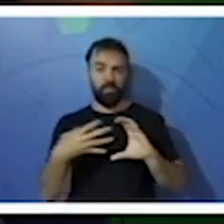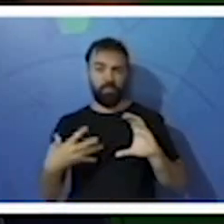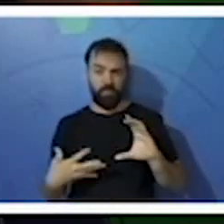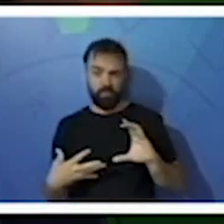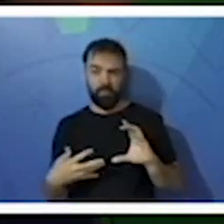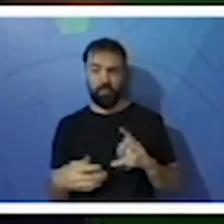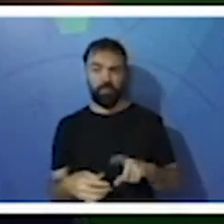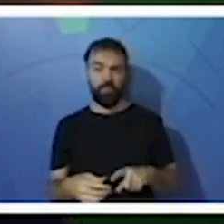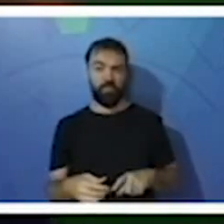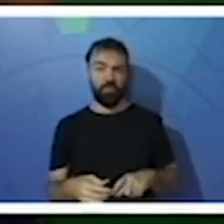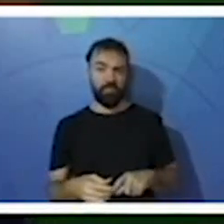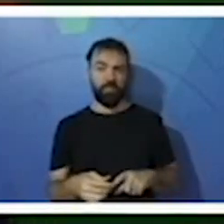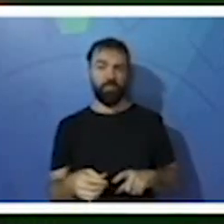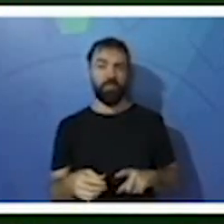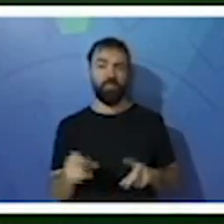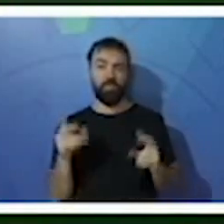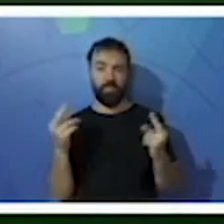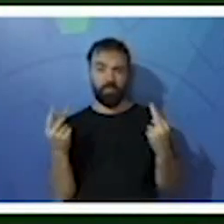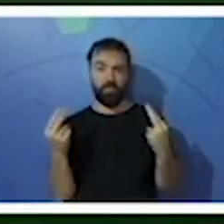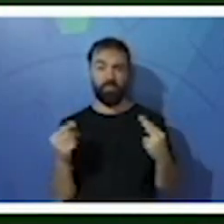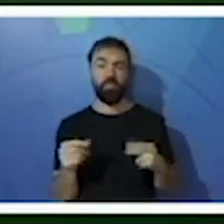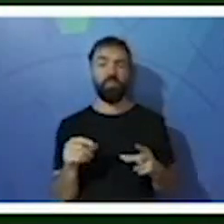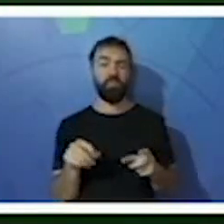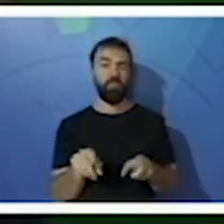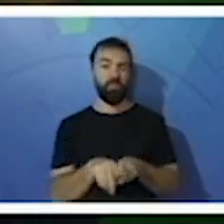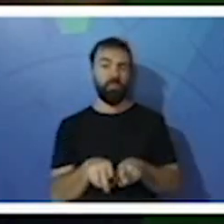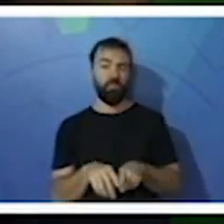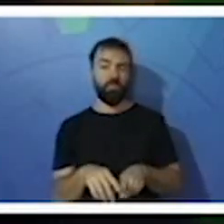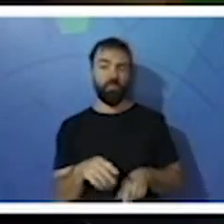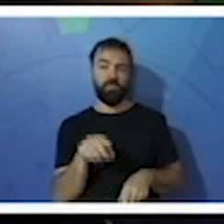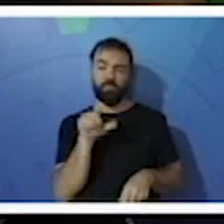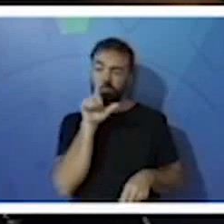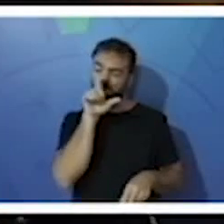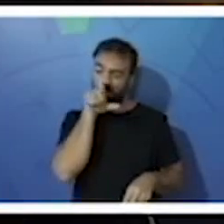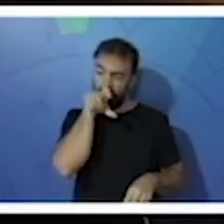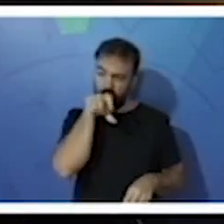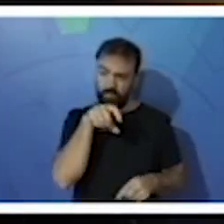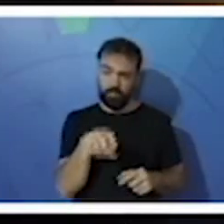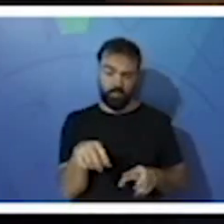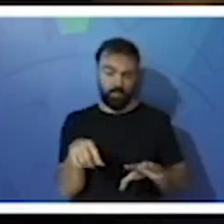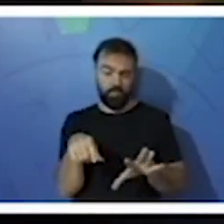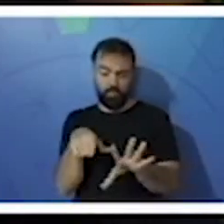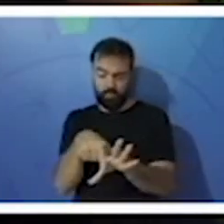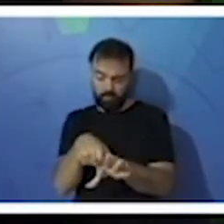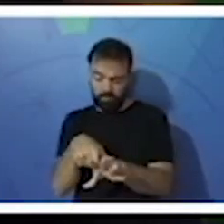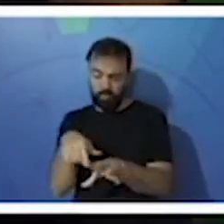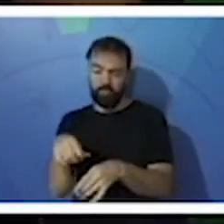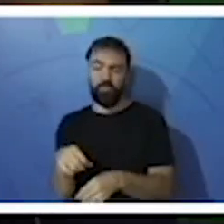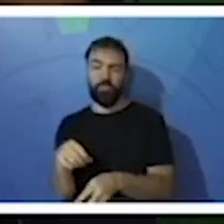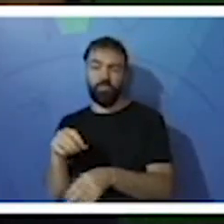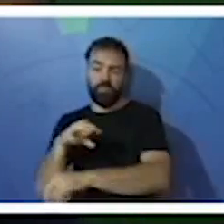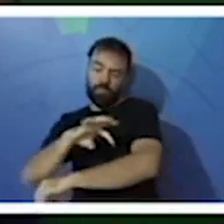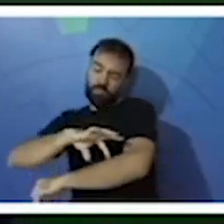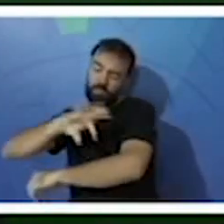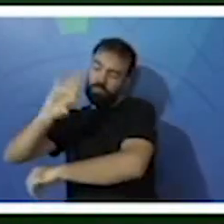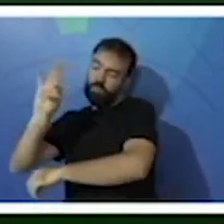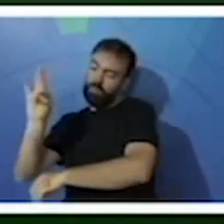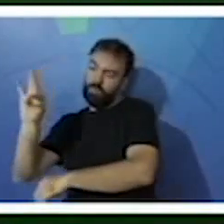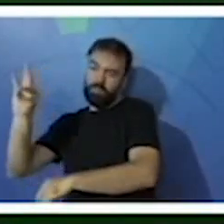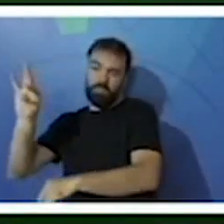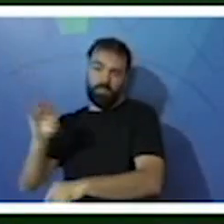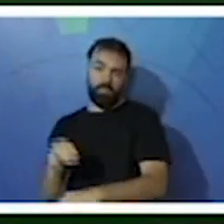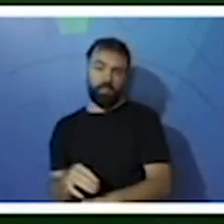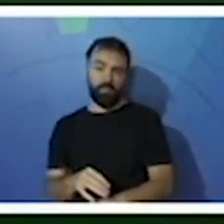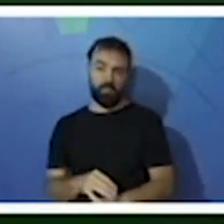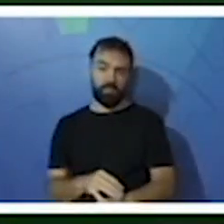comuns, tais como o bico, os pés e as pernas. Nós vimos que